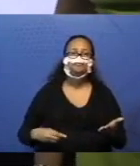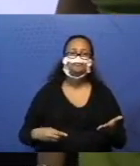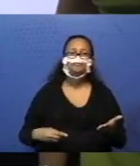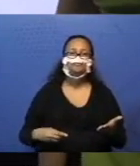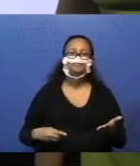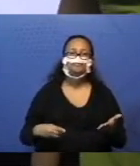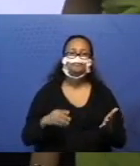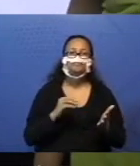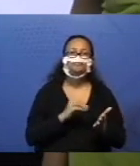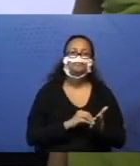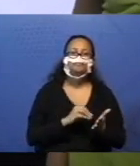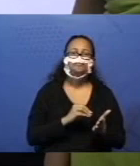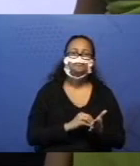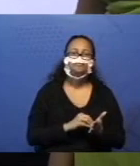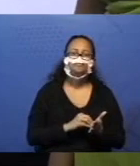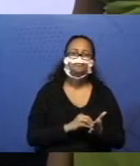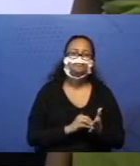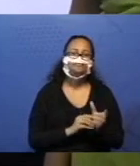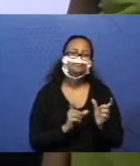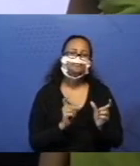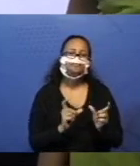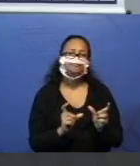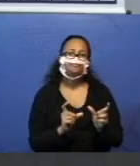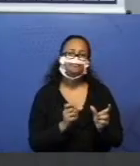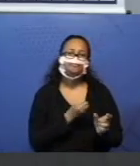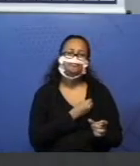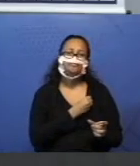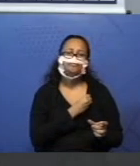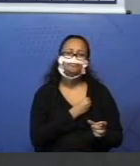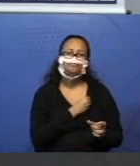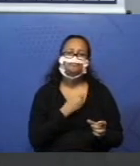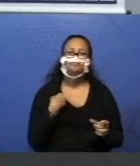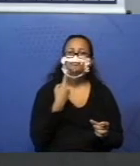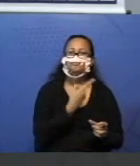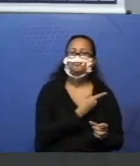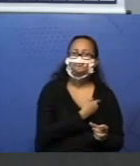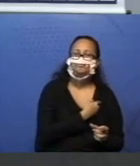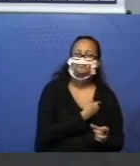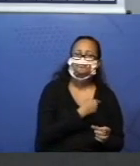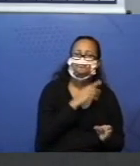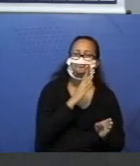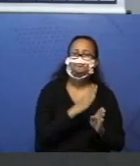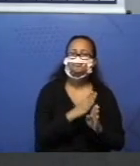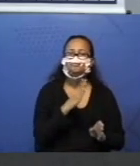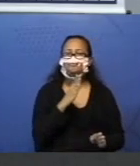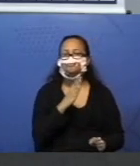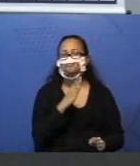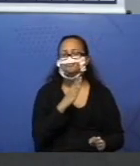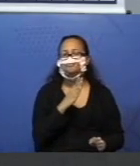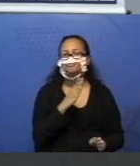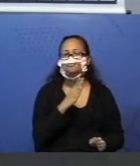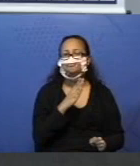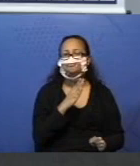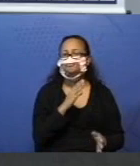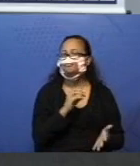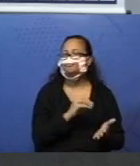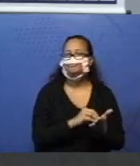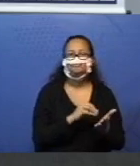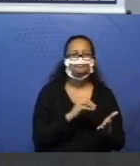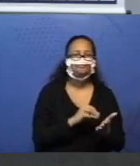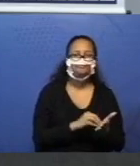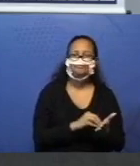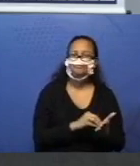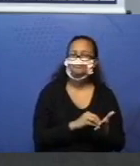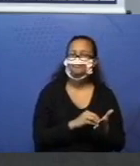faltando uma parcela. E nós vamos ter que descobrir. Ela não deixou faltando o resultado